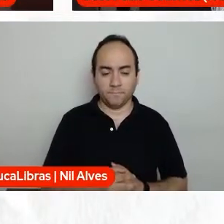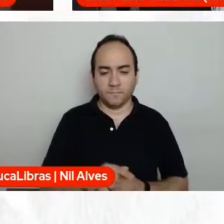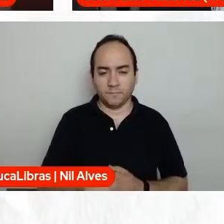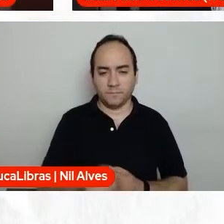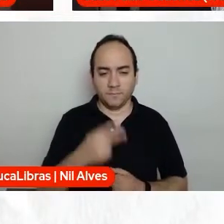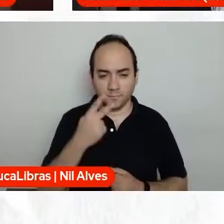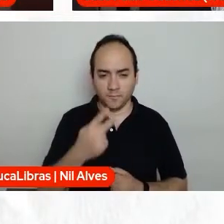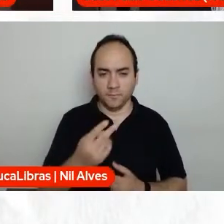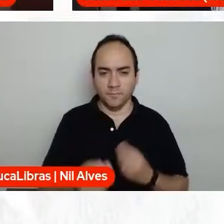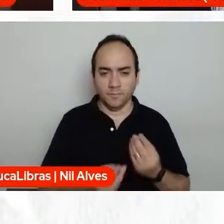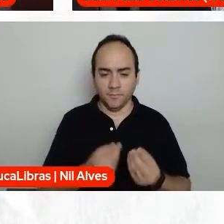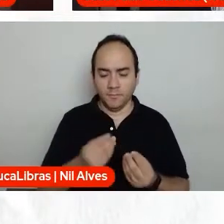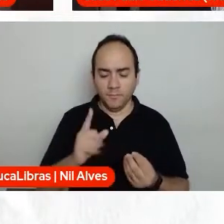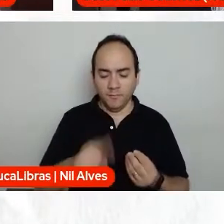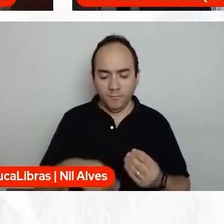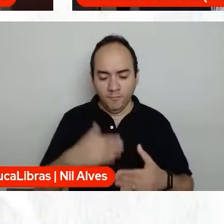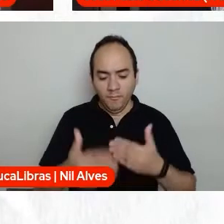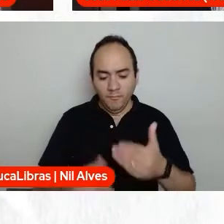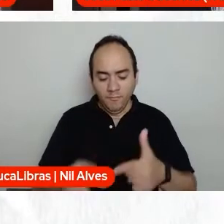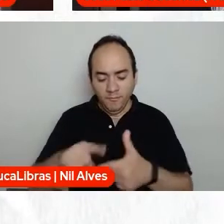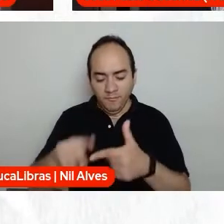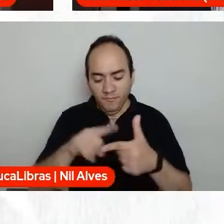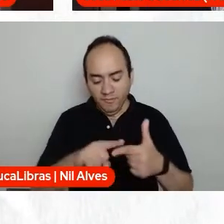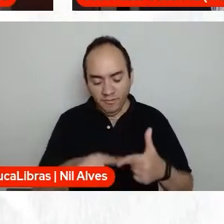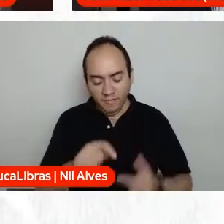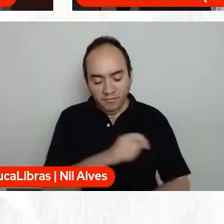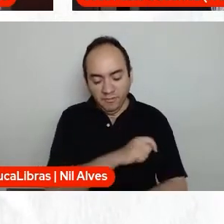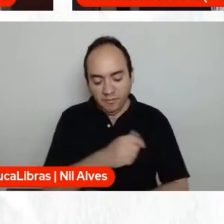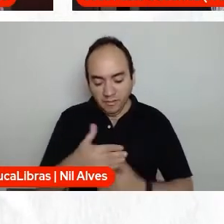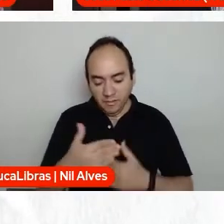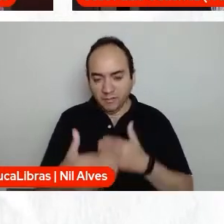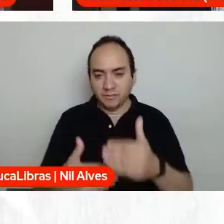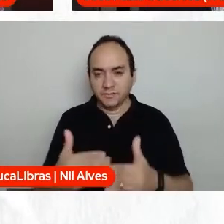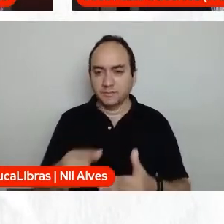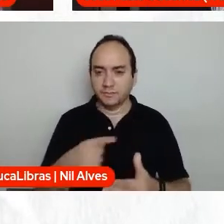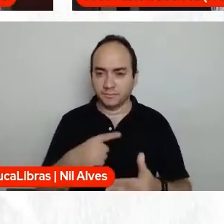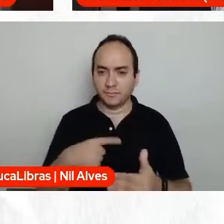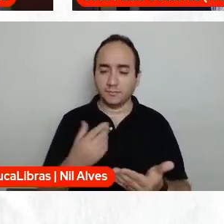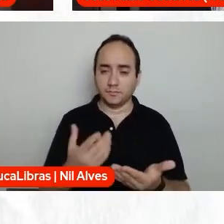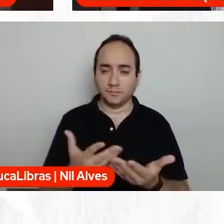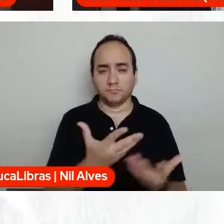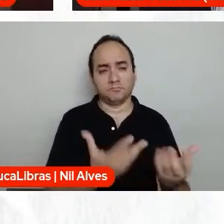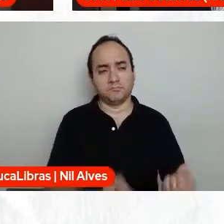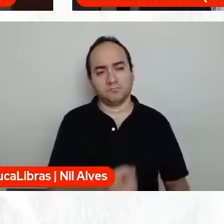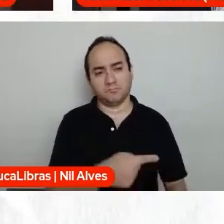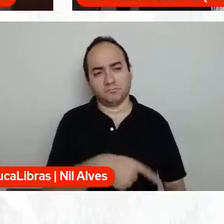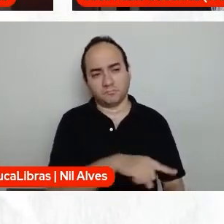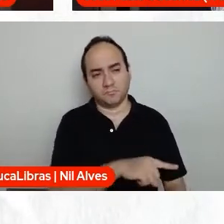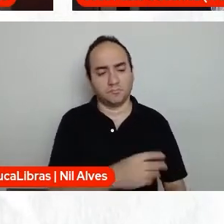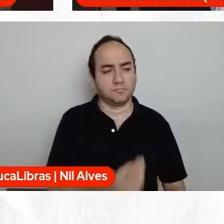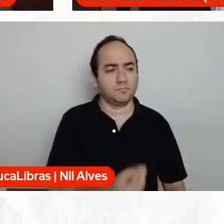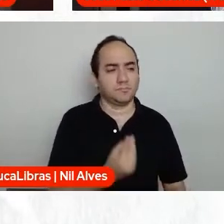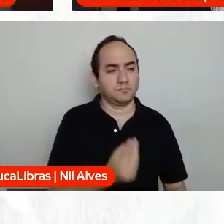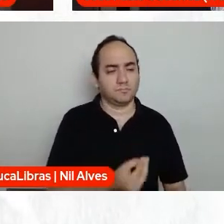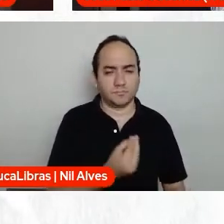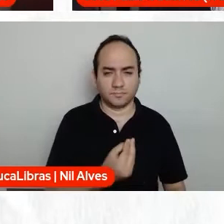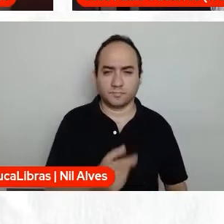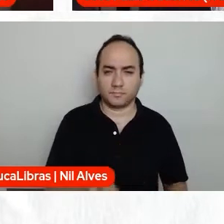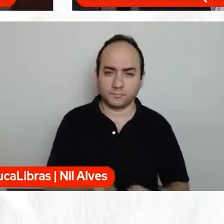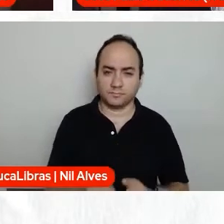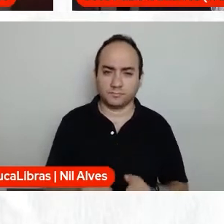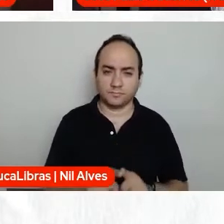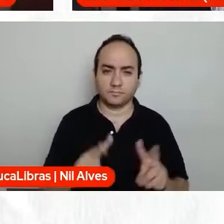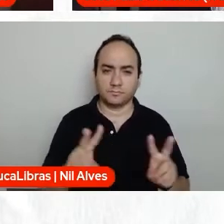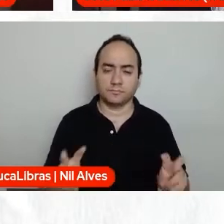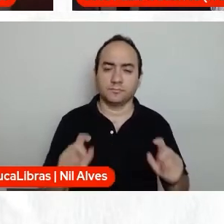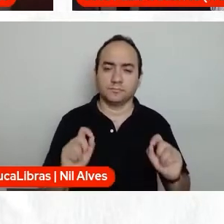consequência para os alunos, né? Como é que eles aceitam isso e tudo mais e como é que isso tem modificado a